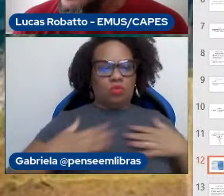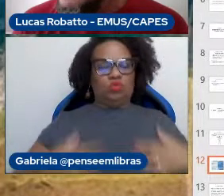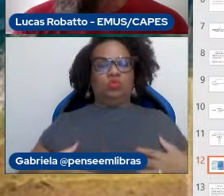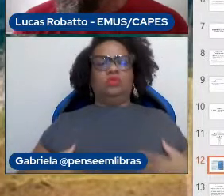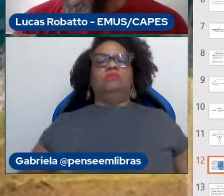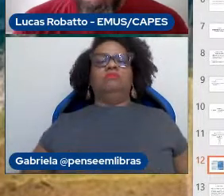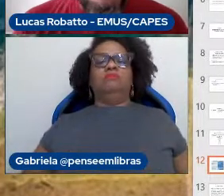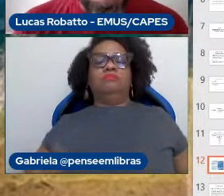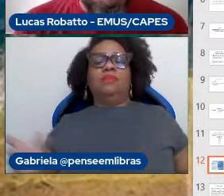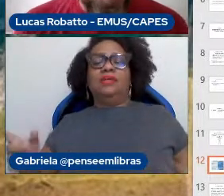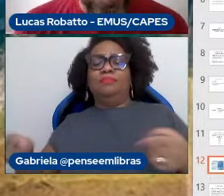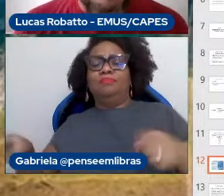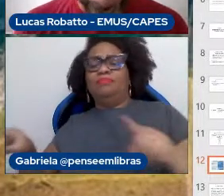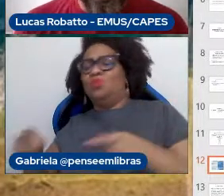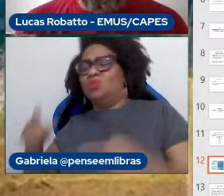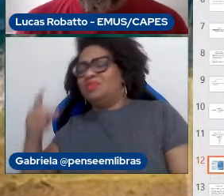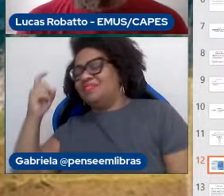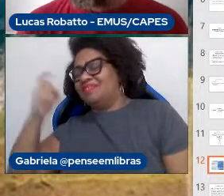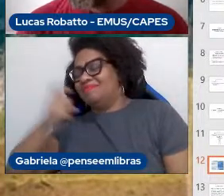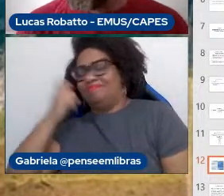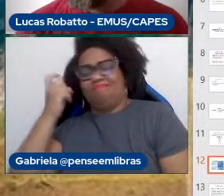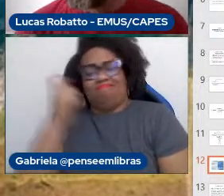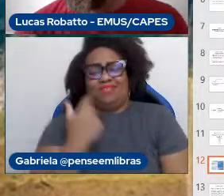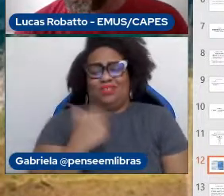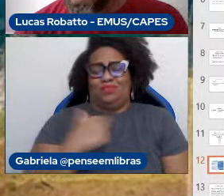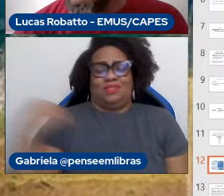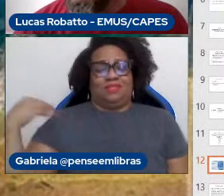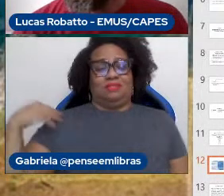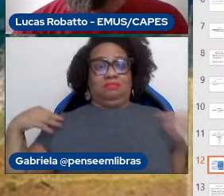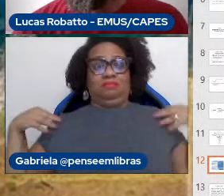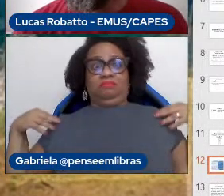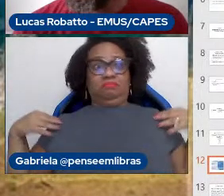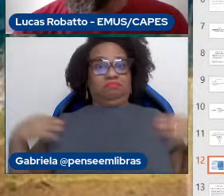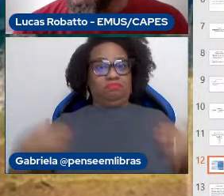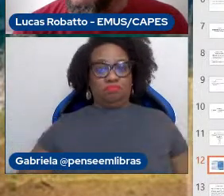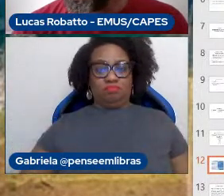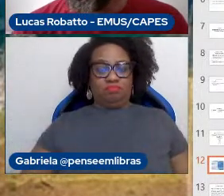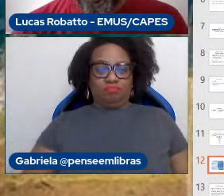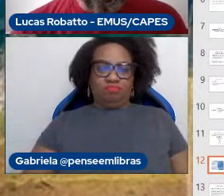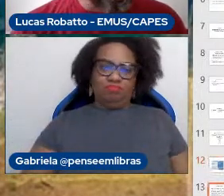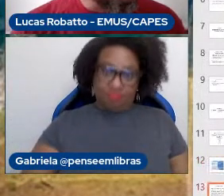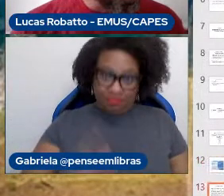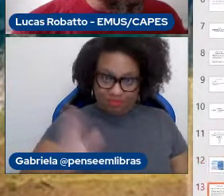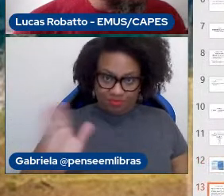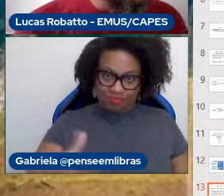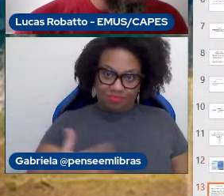têm pouquíssima preocupação com a postura. Então, próximo slide.